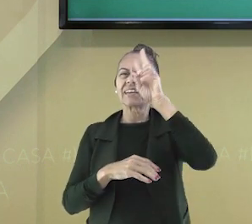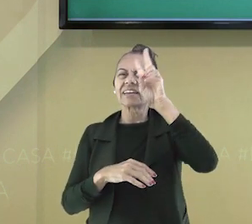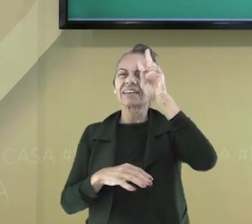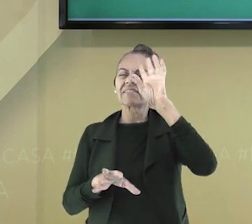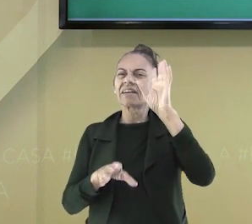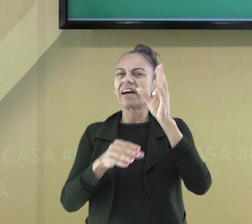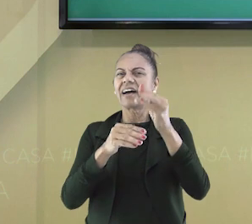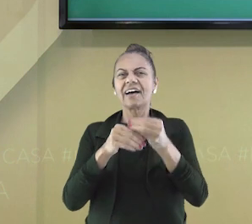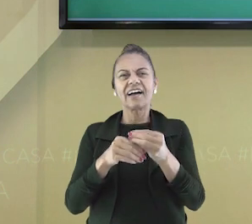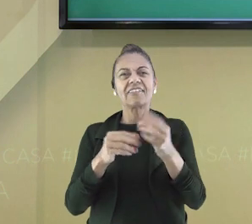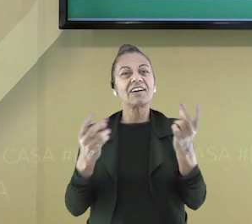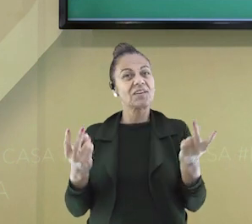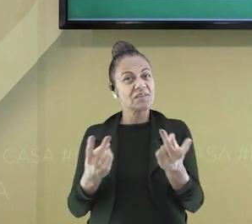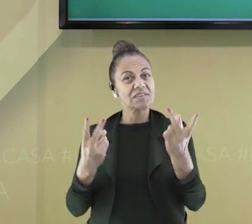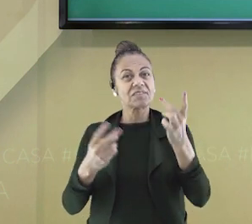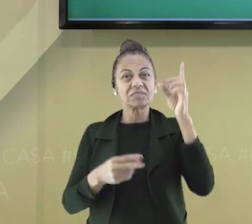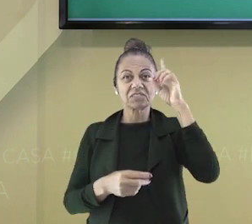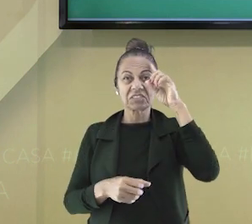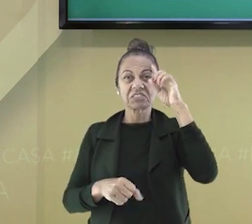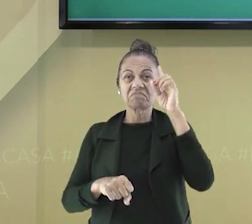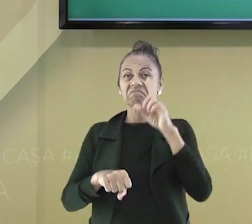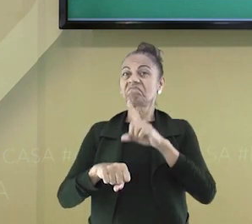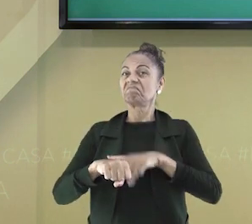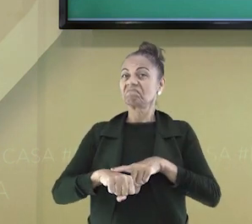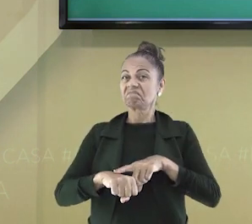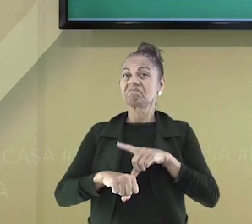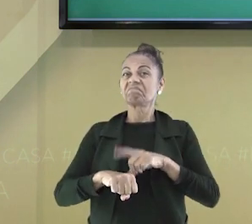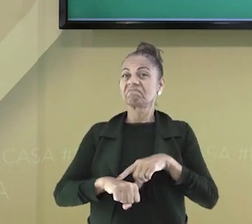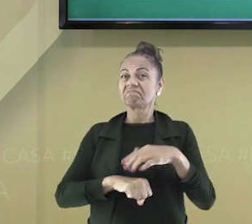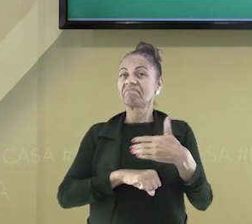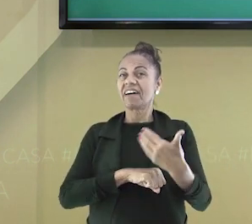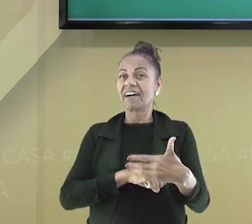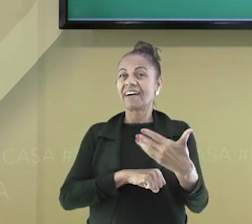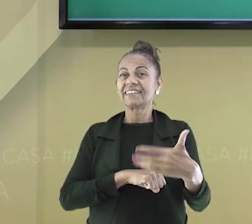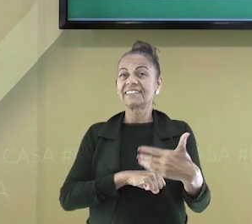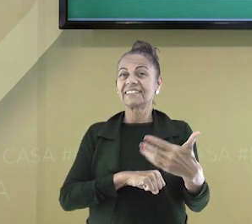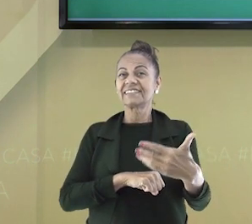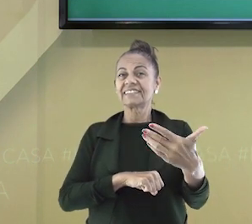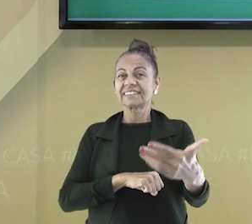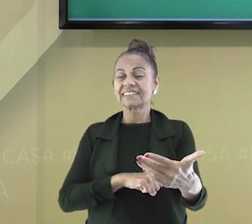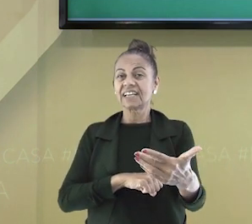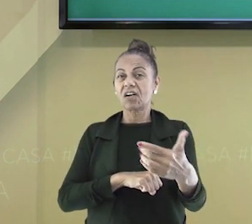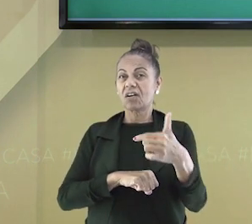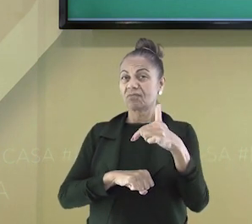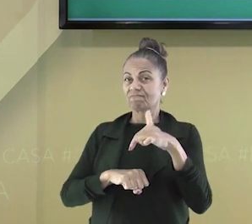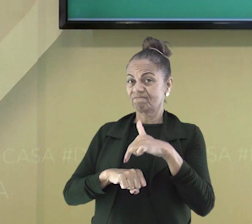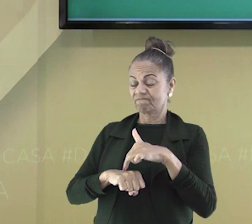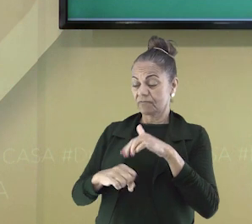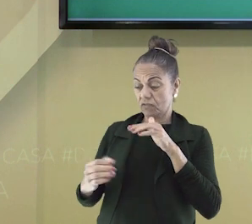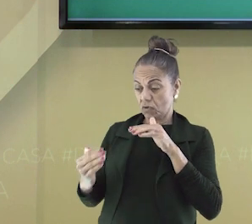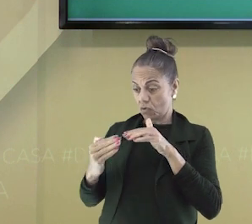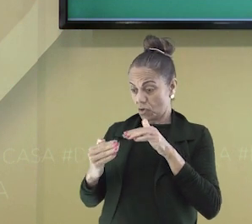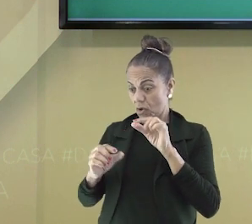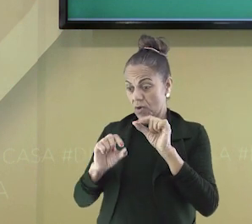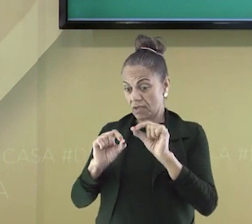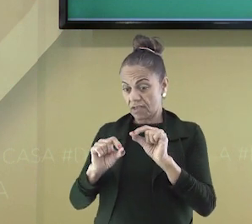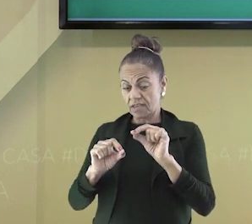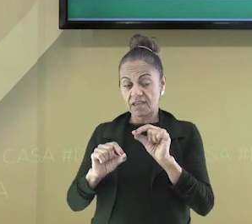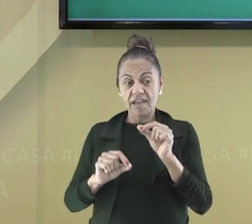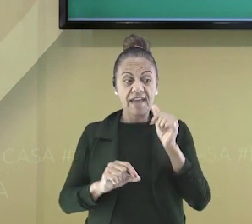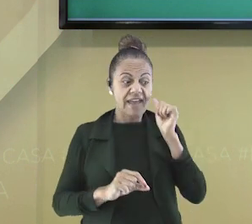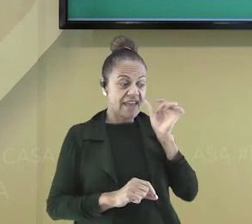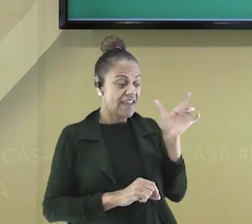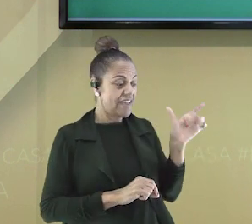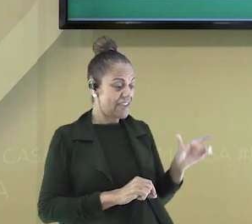Lembranças para fazer valer os dias. Tempo, tempo, tempo, tempo. Entro num acordo contigo.